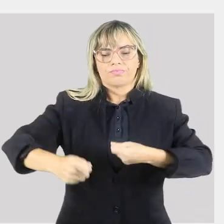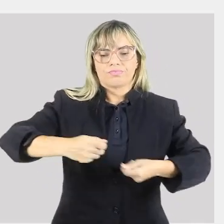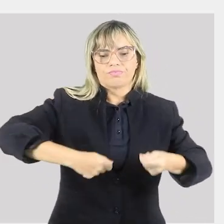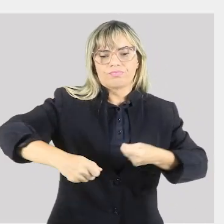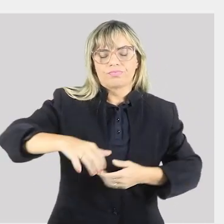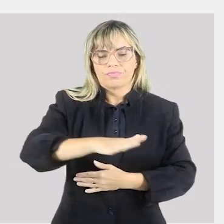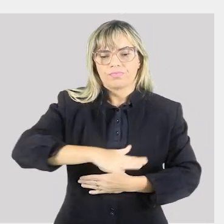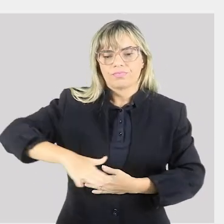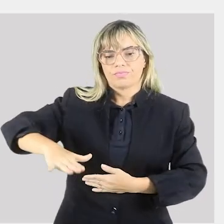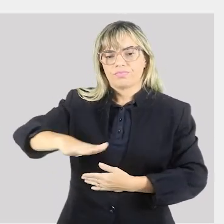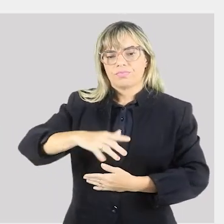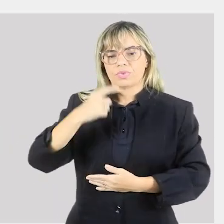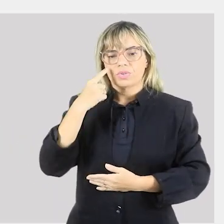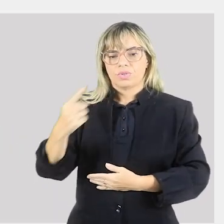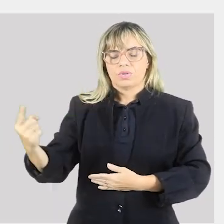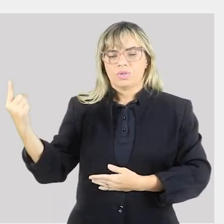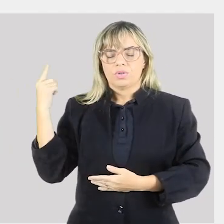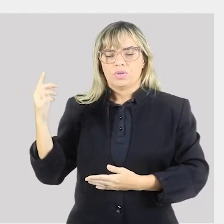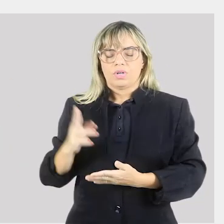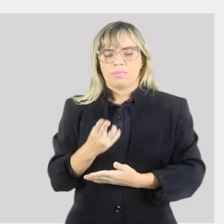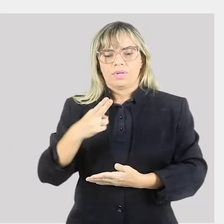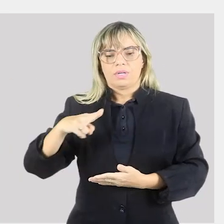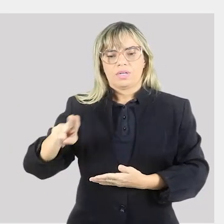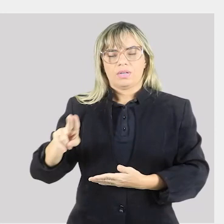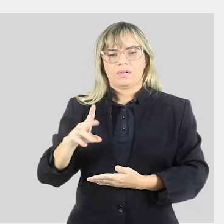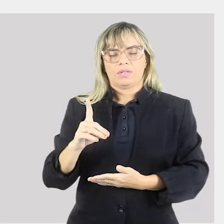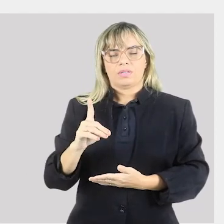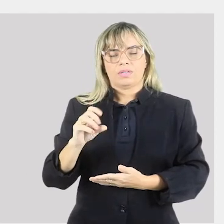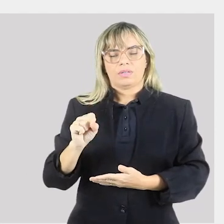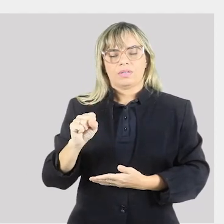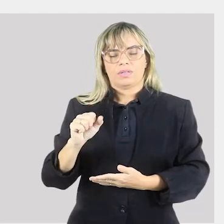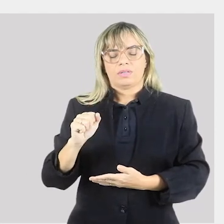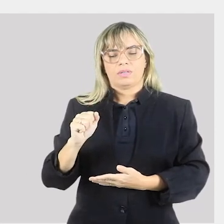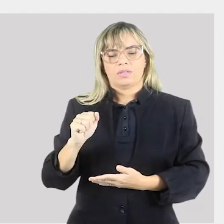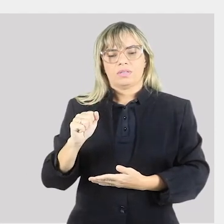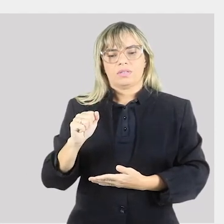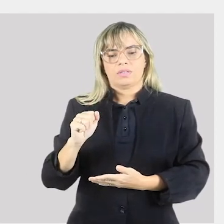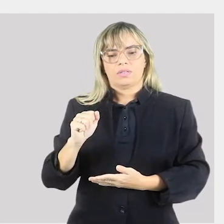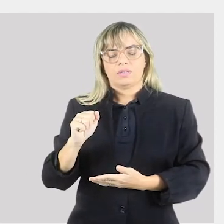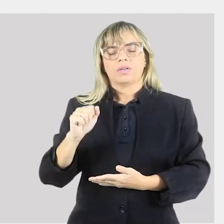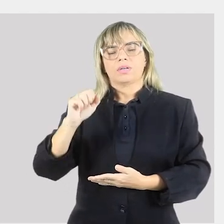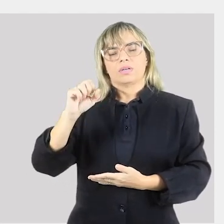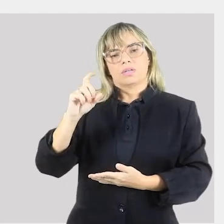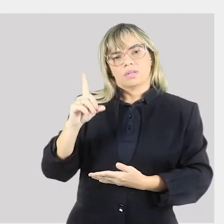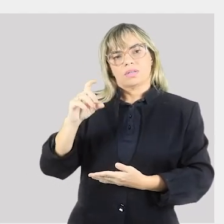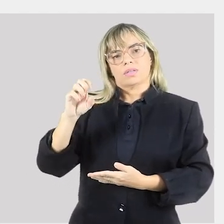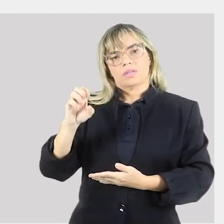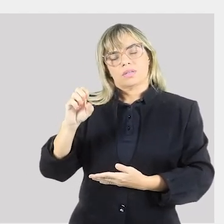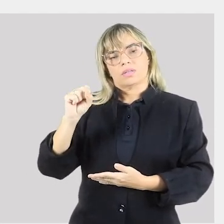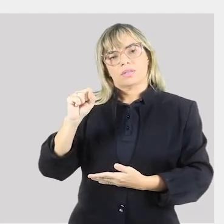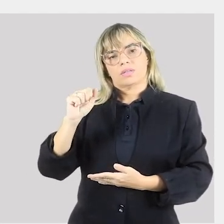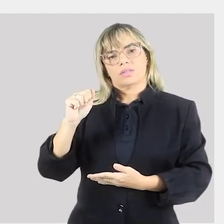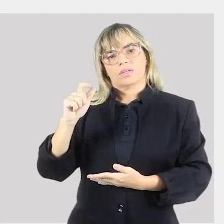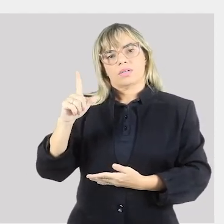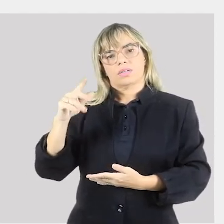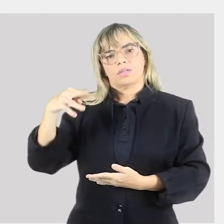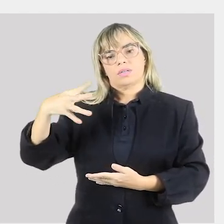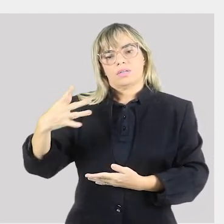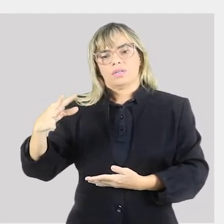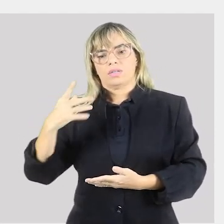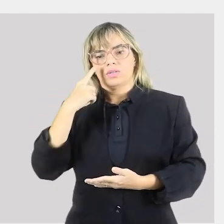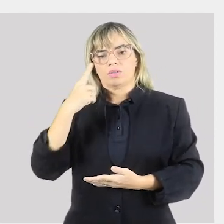O termo desalentados refere-se ao trabalhador marginalizado pelo baixo nível de